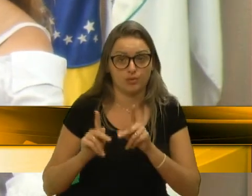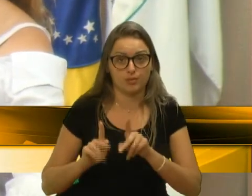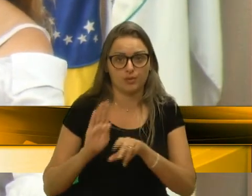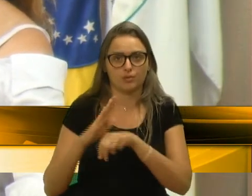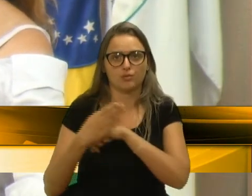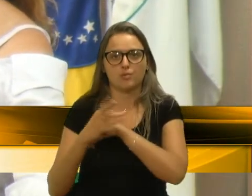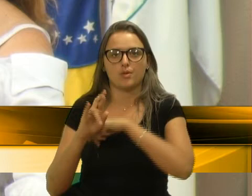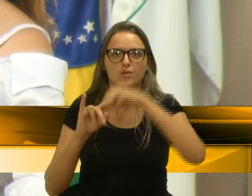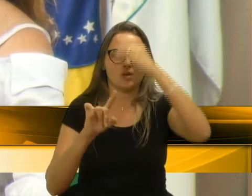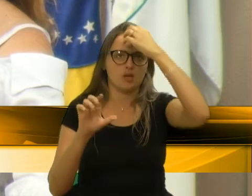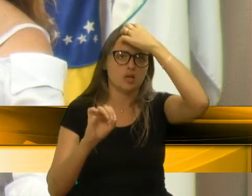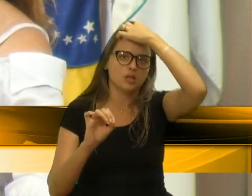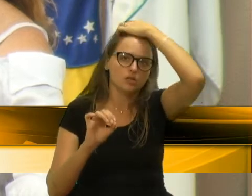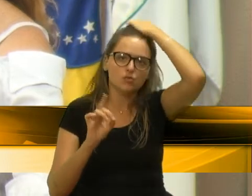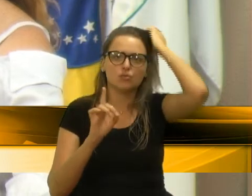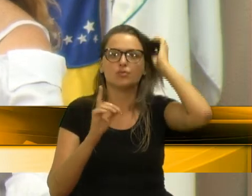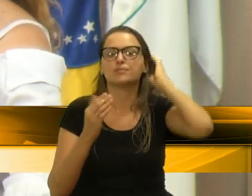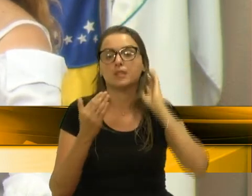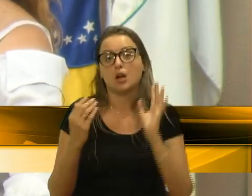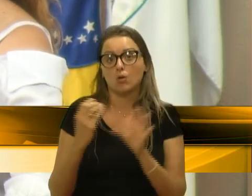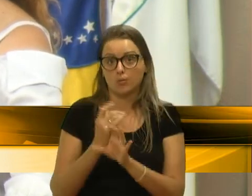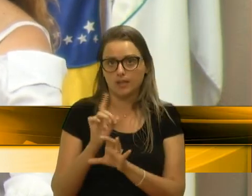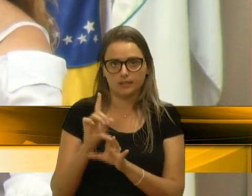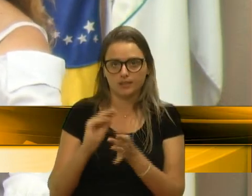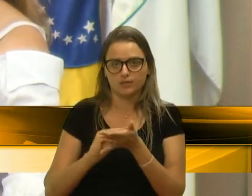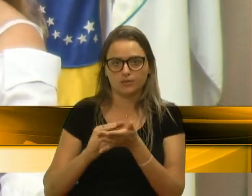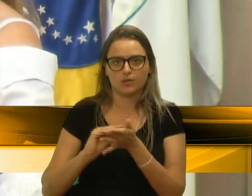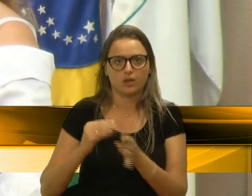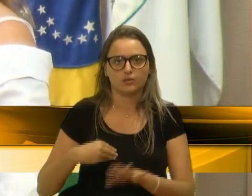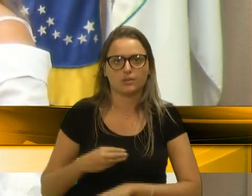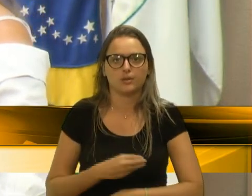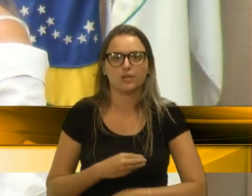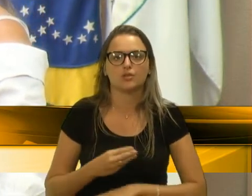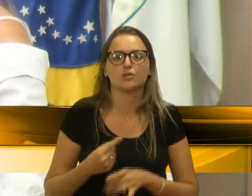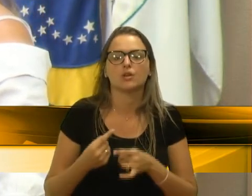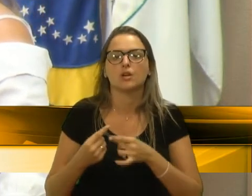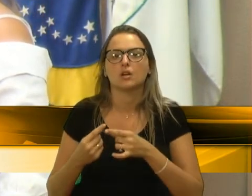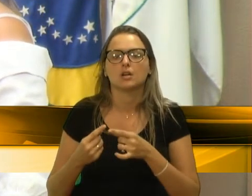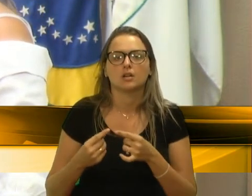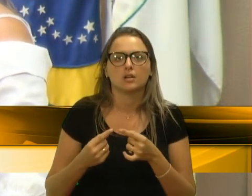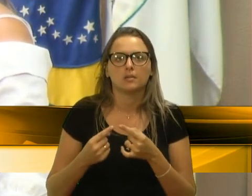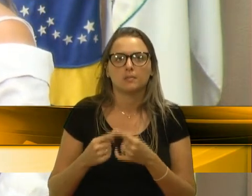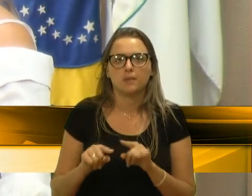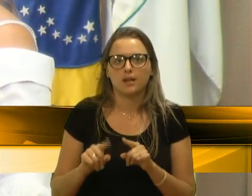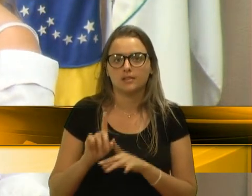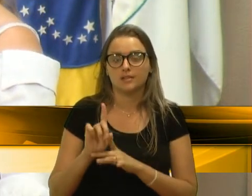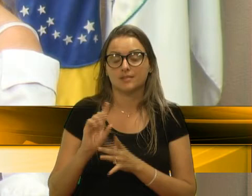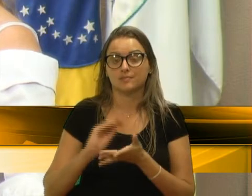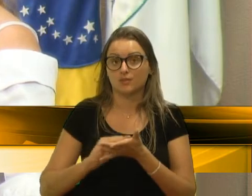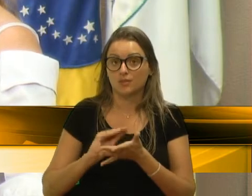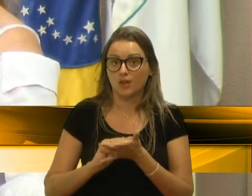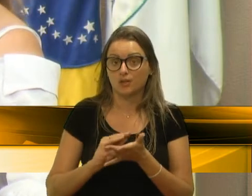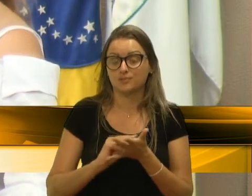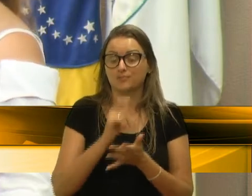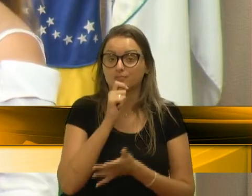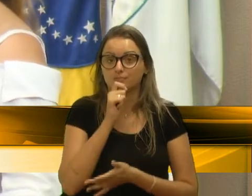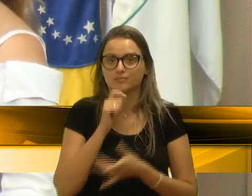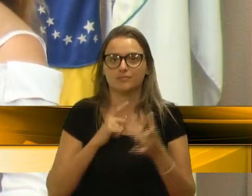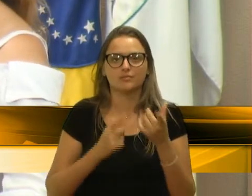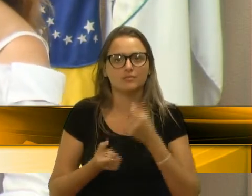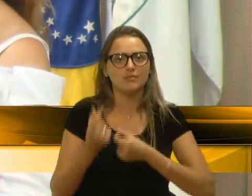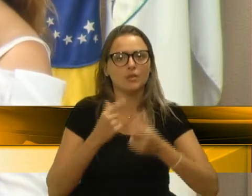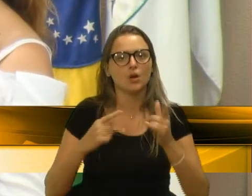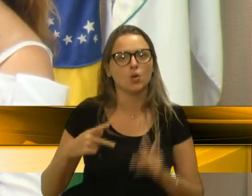completa, não está faltando médico, mas ainda assim não dá conta da demanda, fazendo com que muitos pacientes acabem